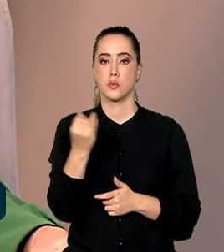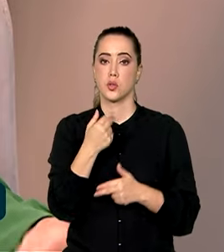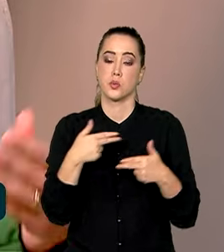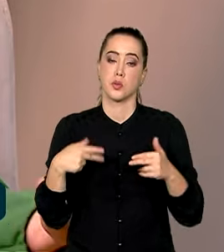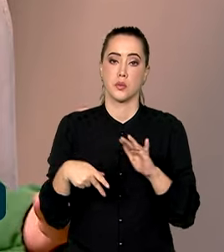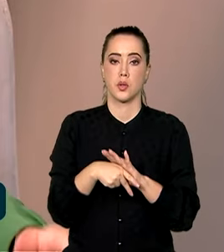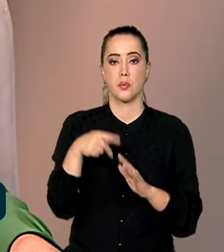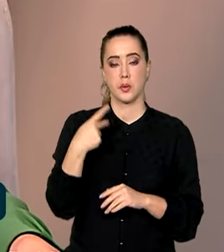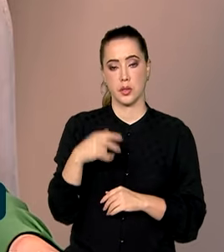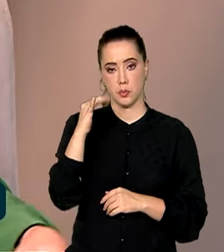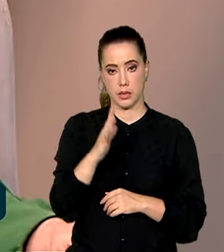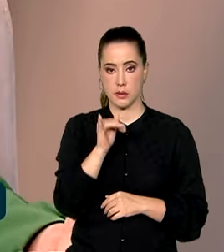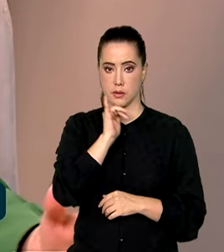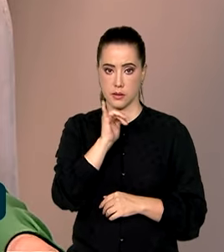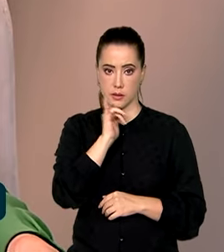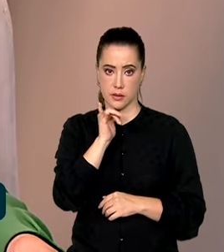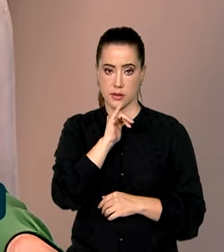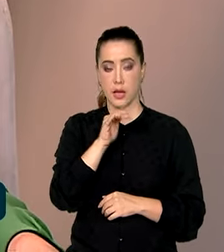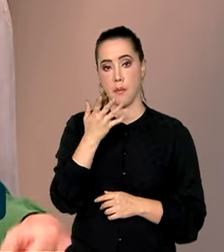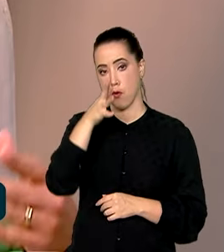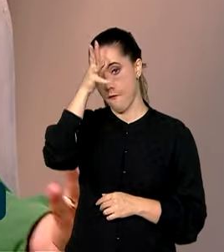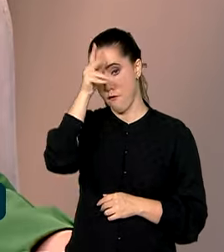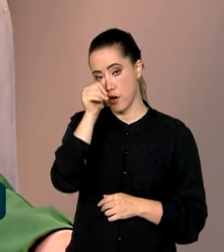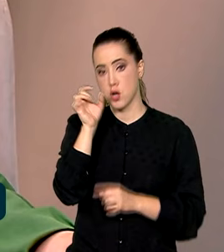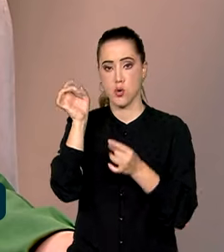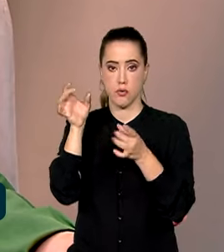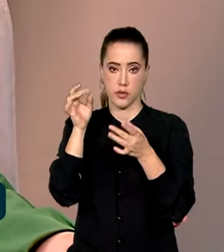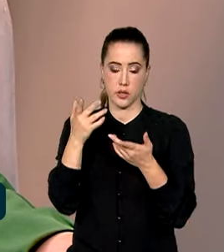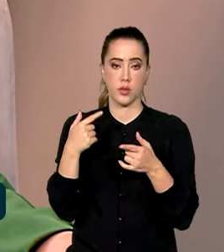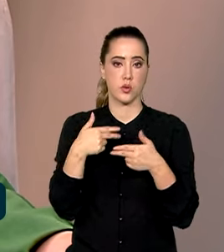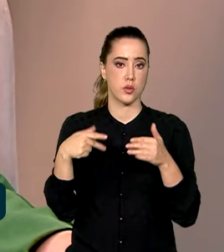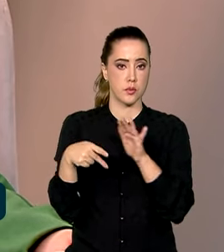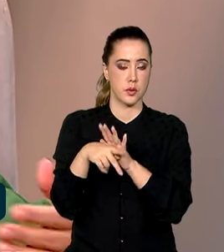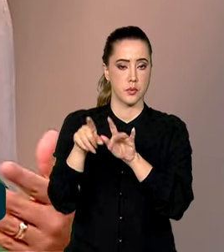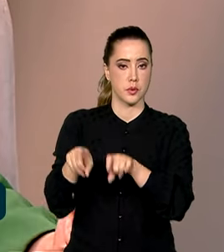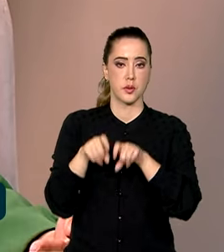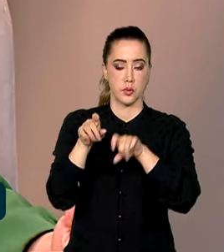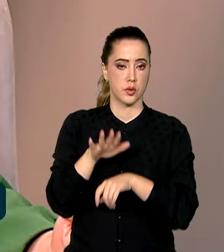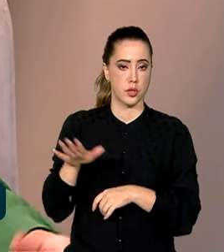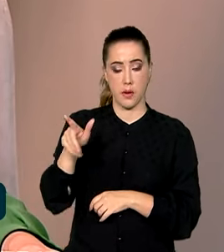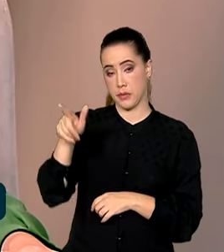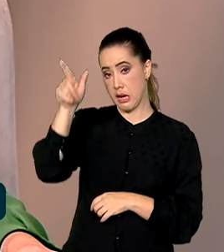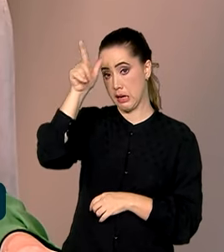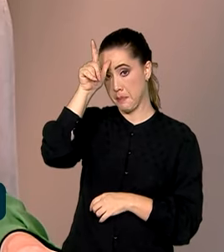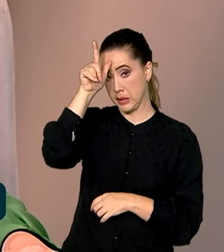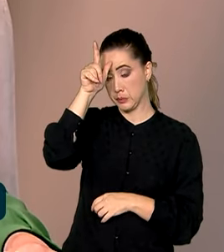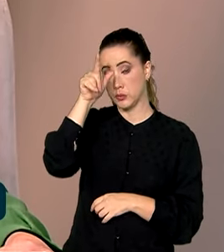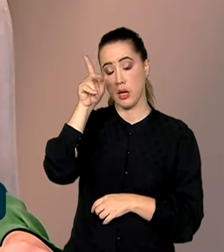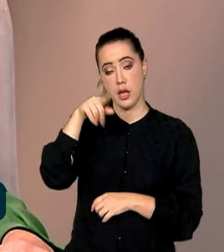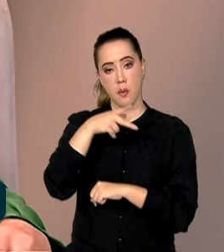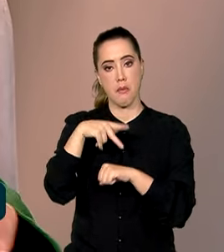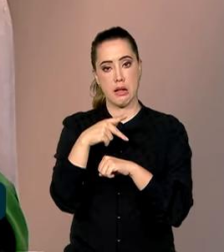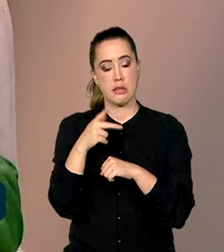produtos brasileiros, como por exemplo, aves ou produtos do agronegócio de maneira geral. A Alemanha, por outro lado, é um